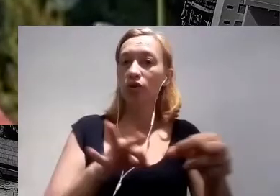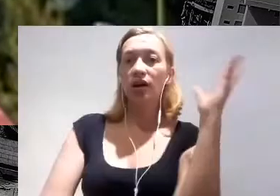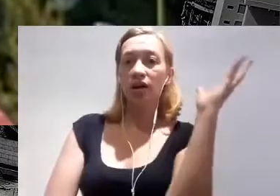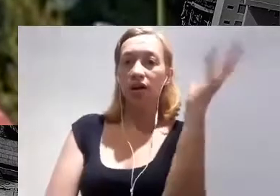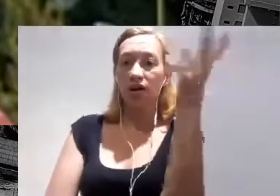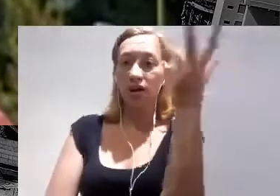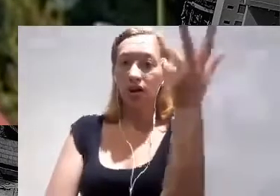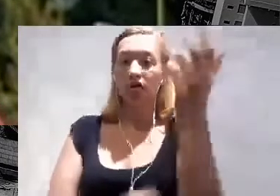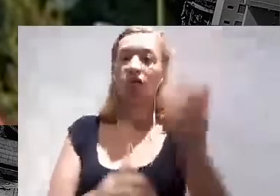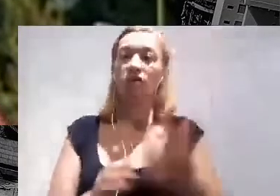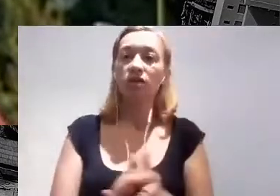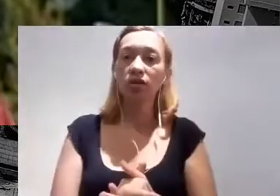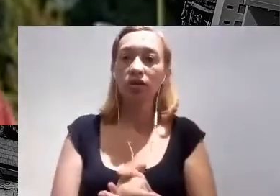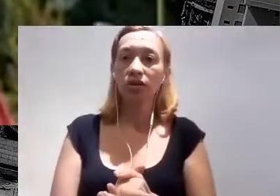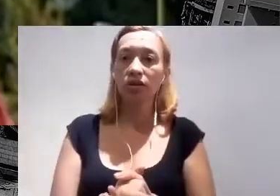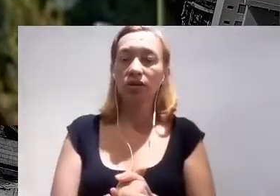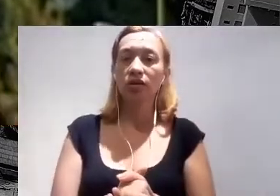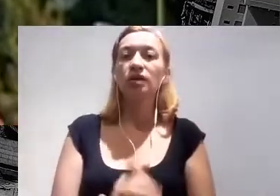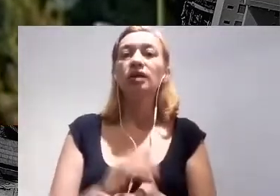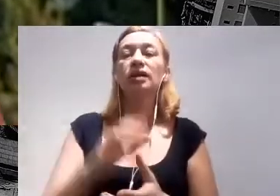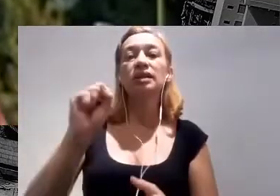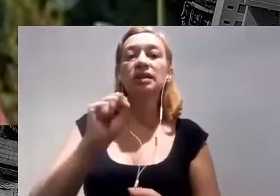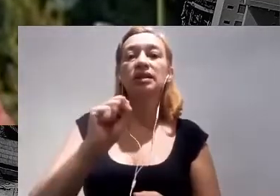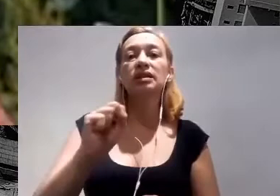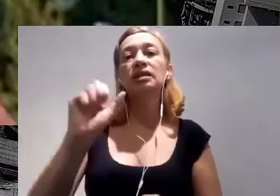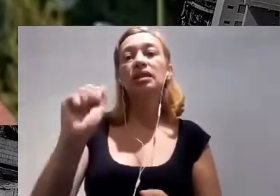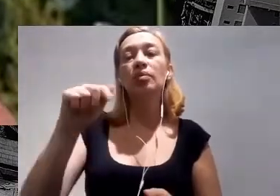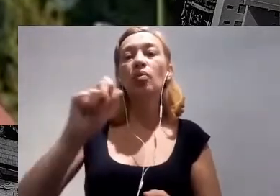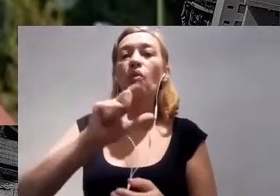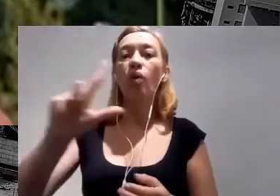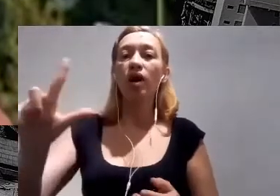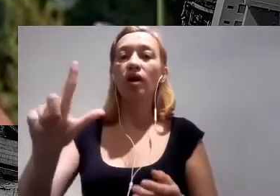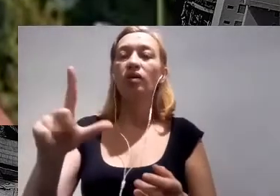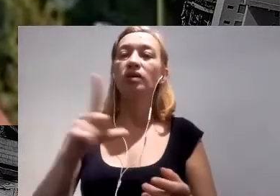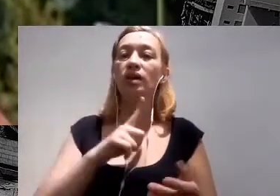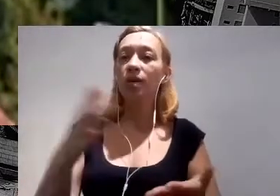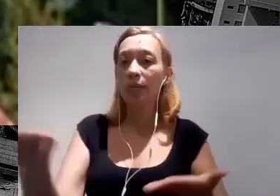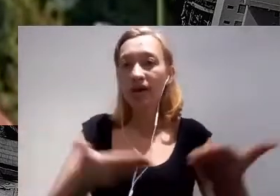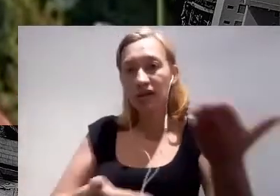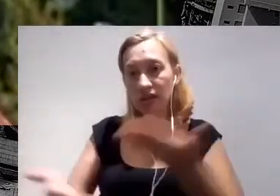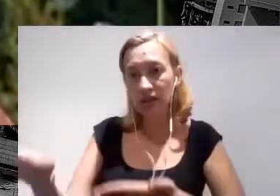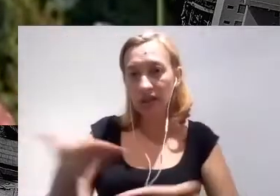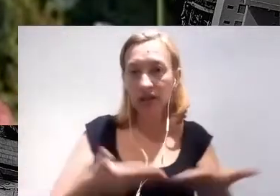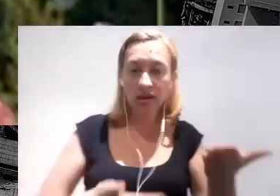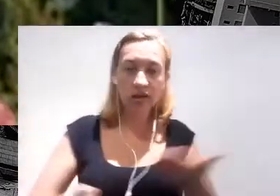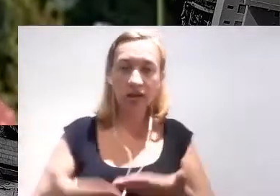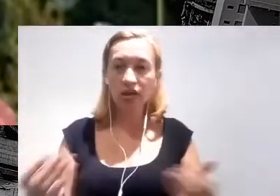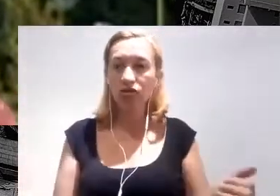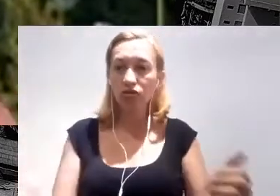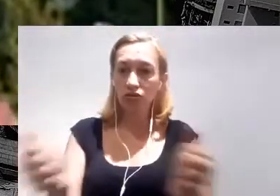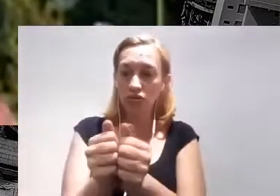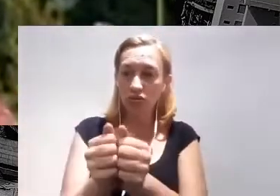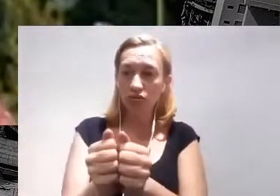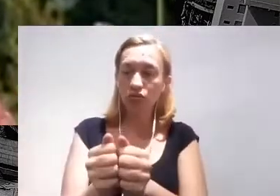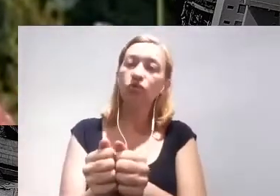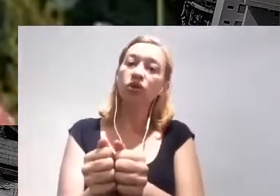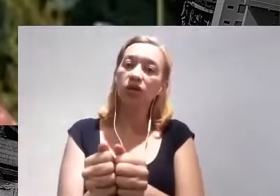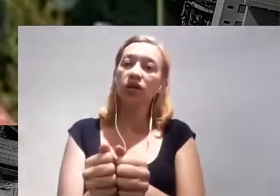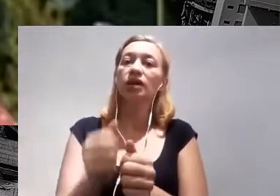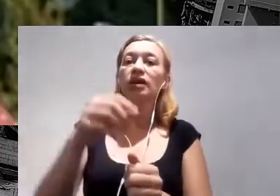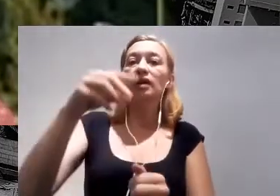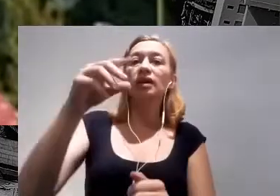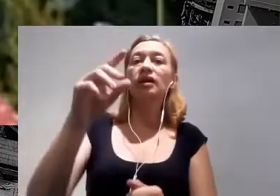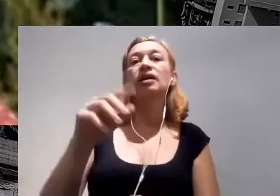data com a TNC e também com a WWF, dependendo da região onde a gente atua. E a gente parte do